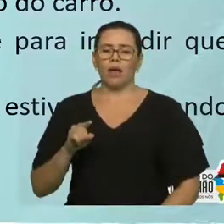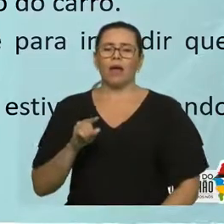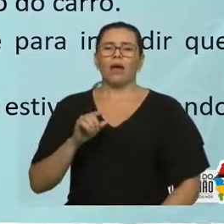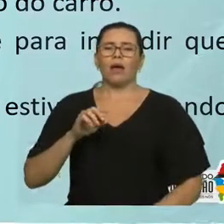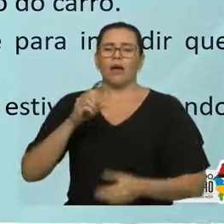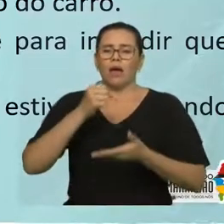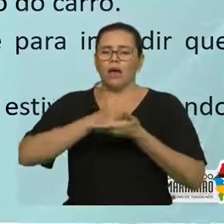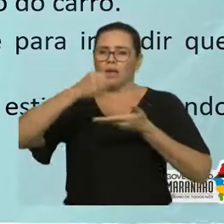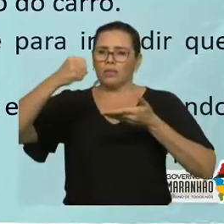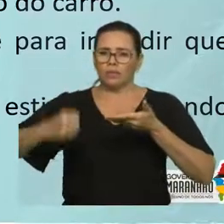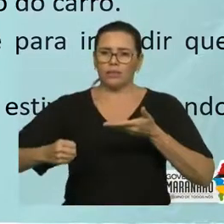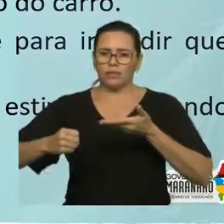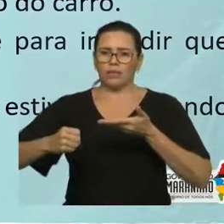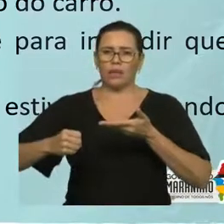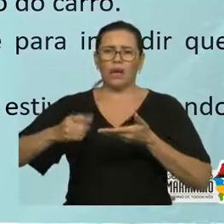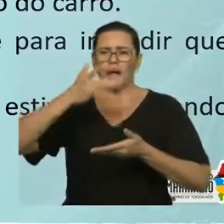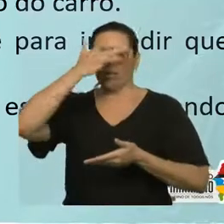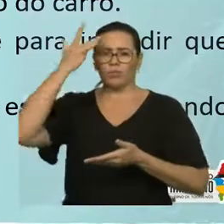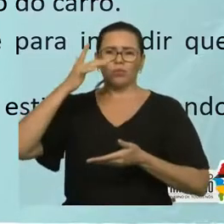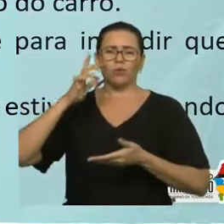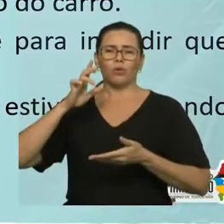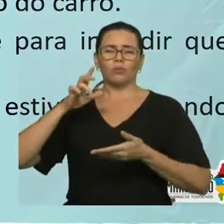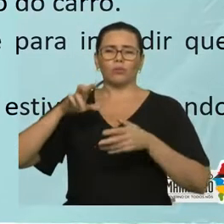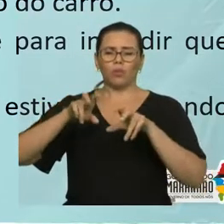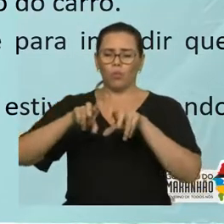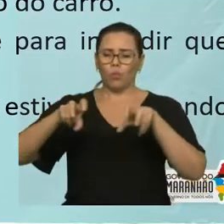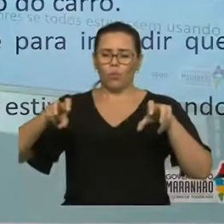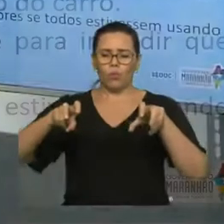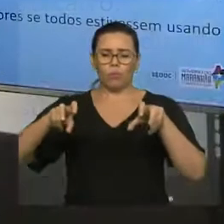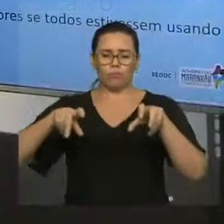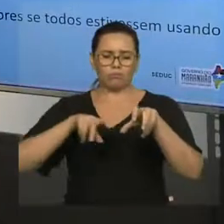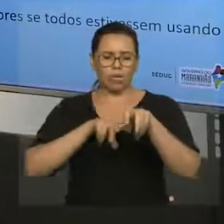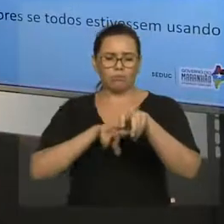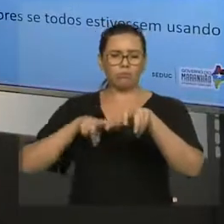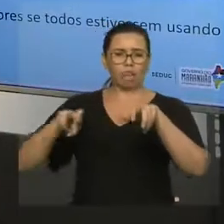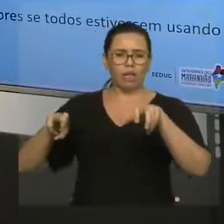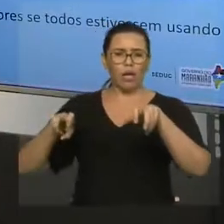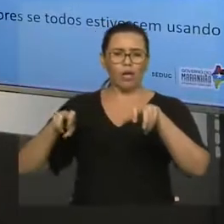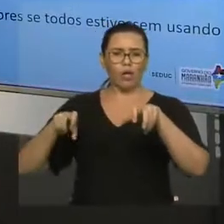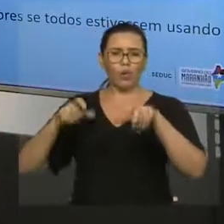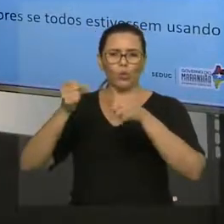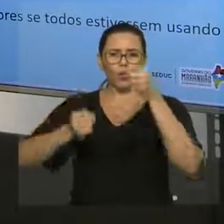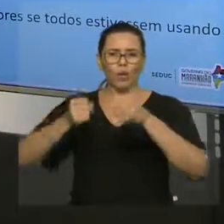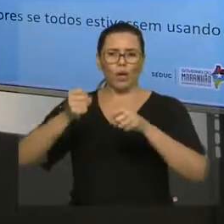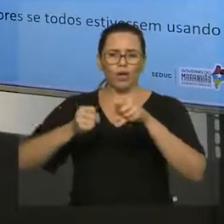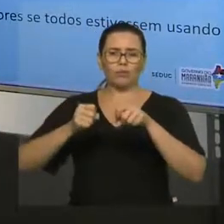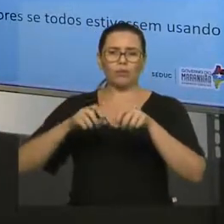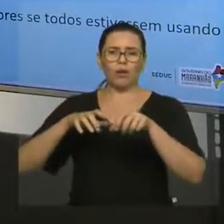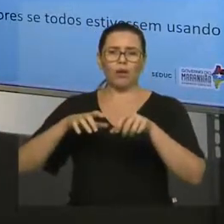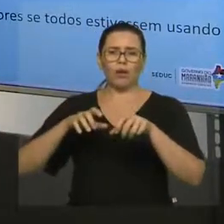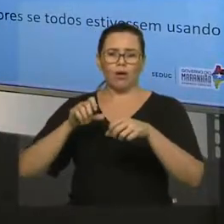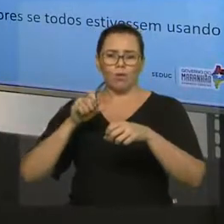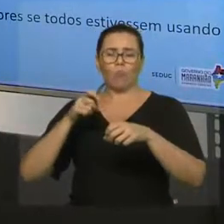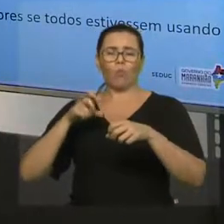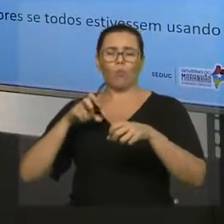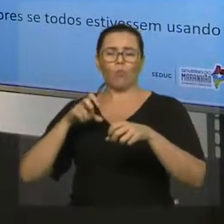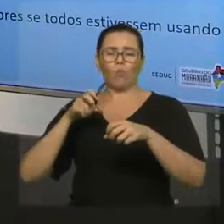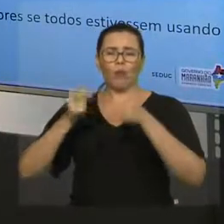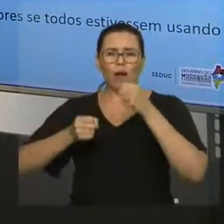para a frente, conforme se observa nas fotos B, C e D. Então, isso é uma verdade, né? A gente é lançado para a frente com uma freada de